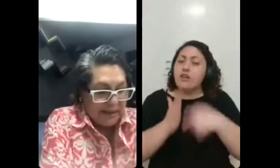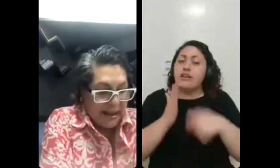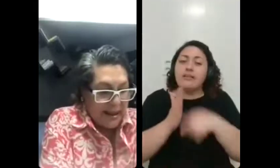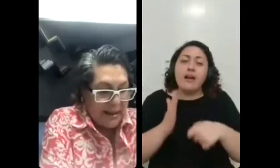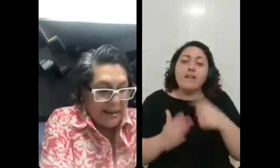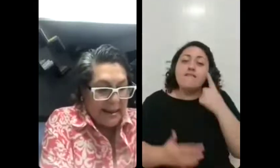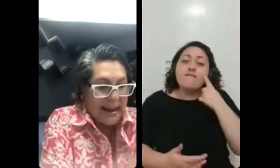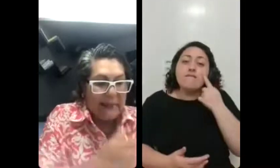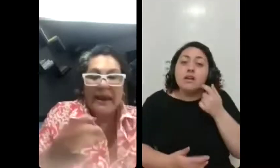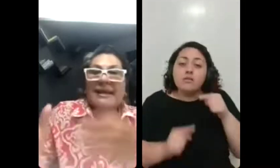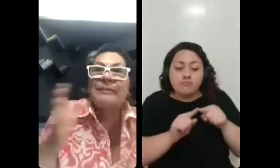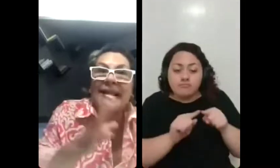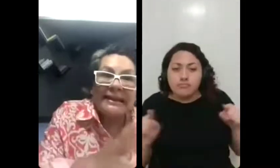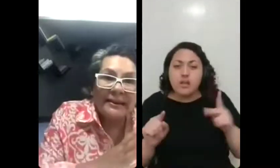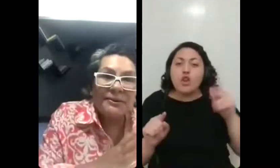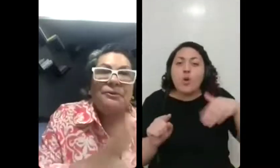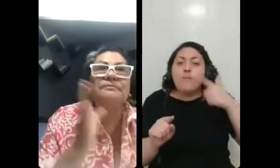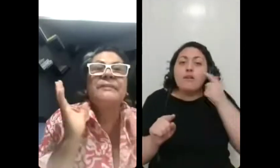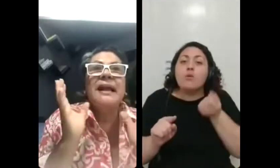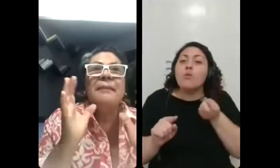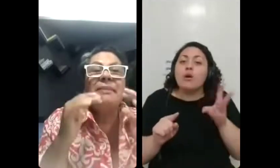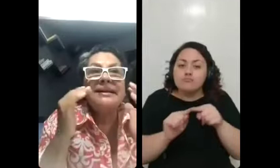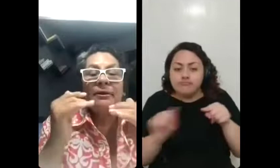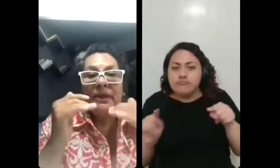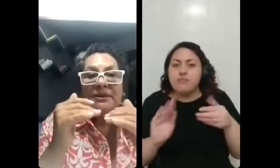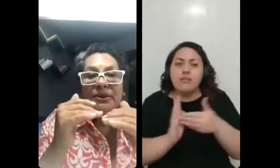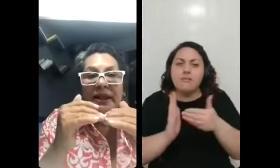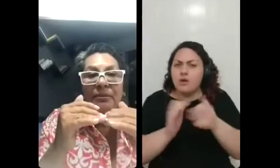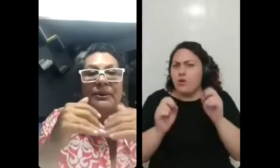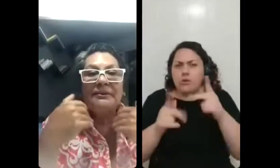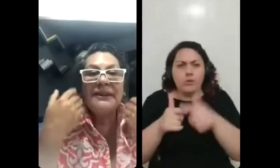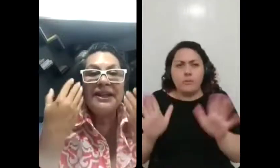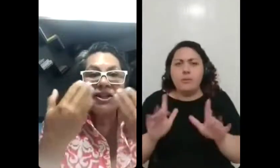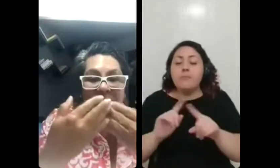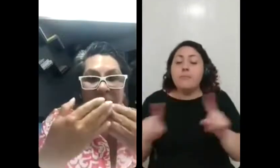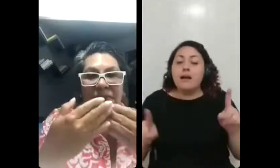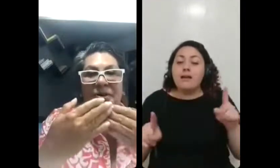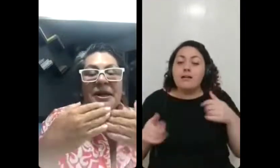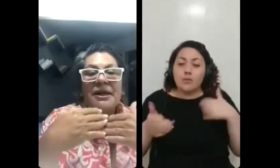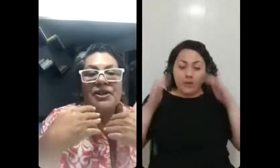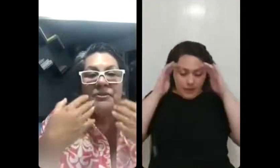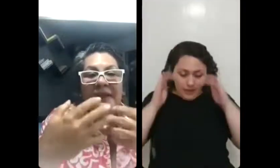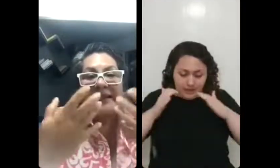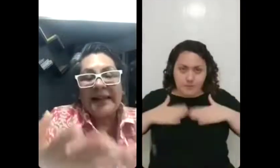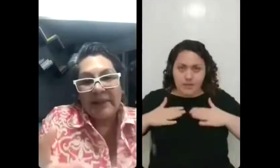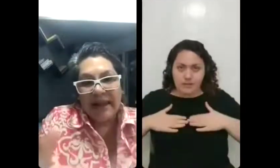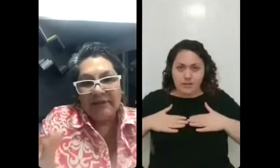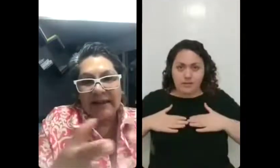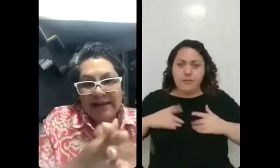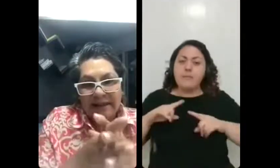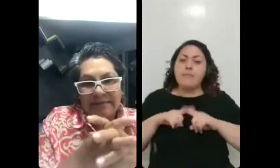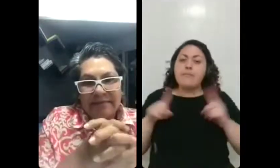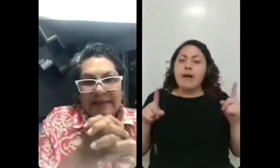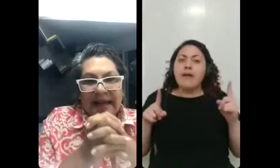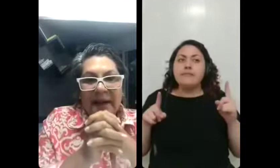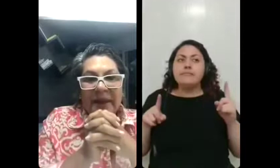pra mim, é me respeitando, mas ao mesmo tempo não deixando de me determinar em